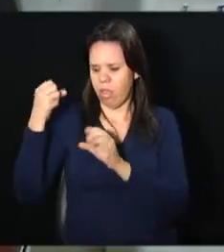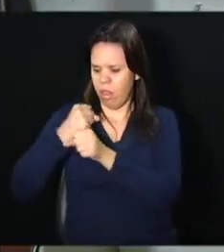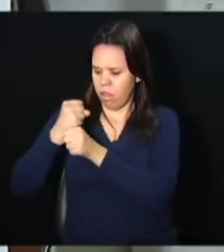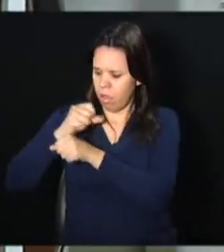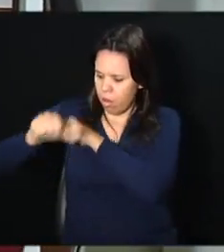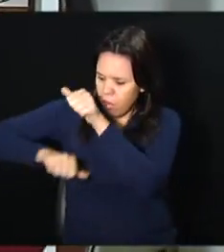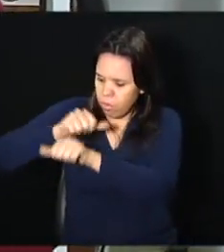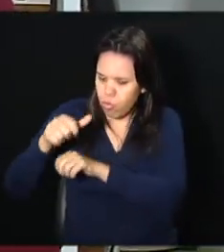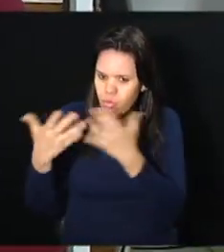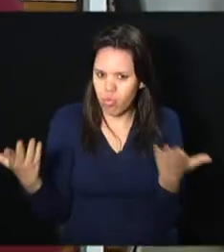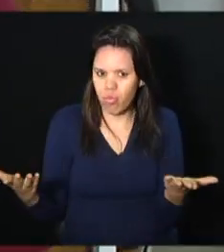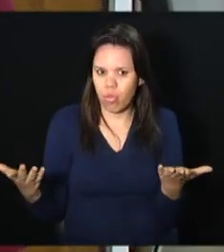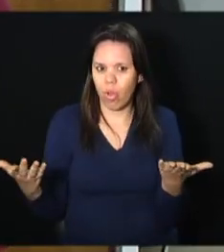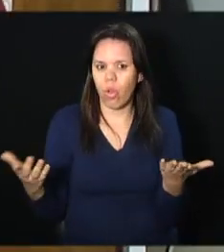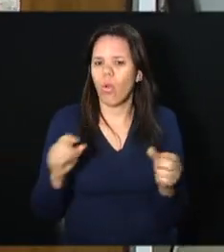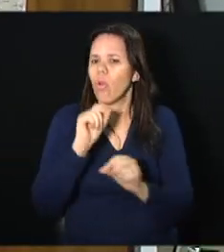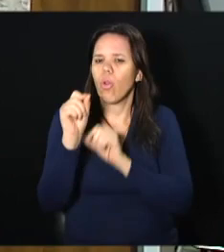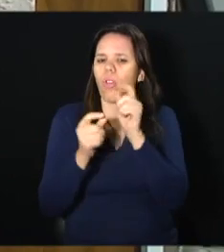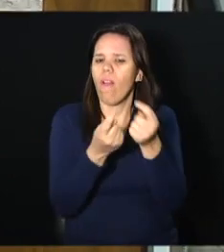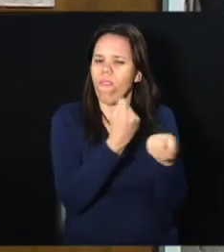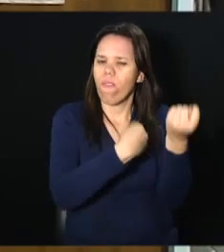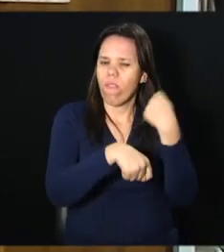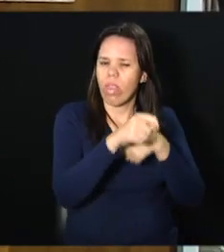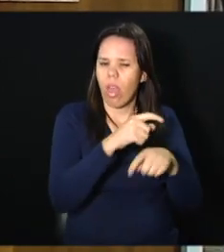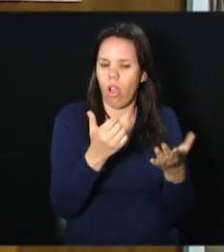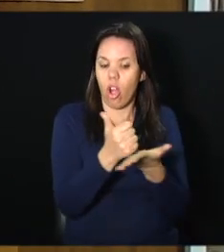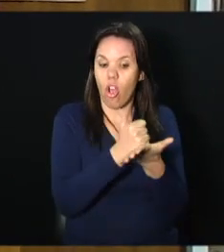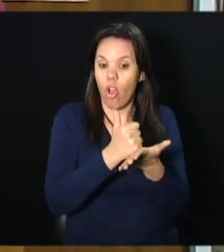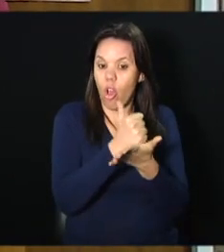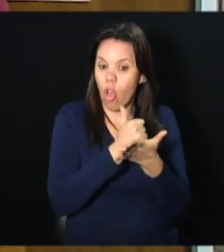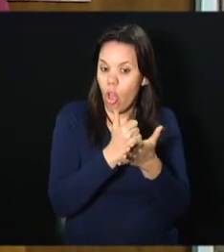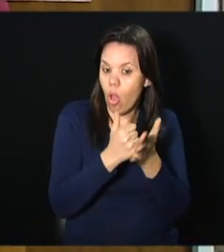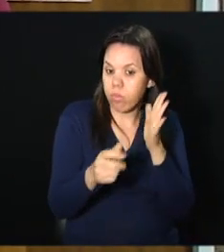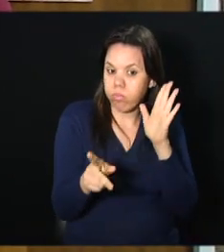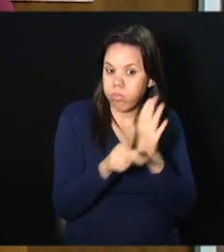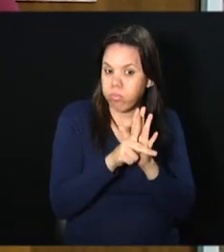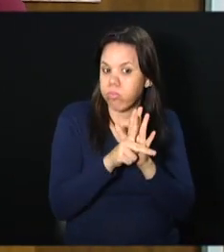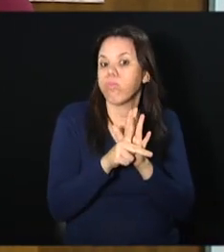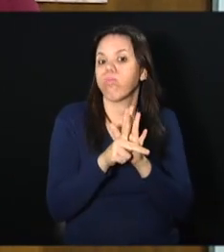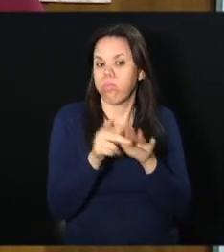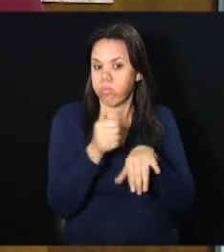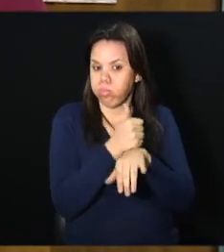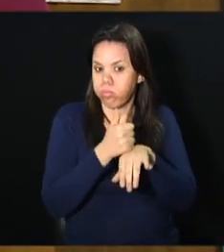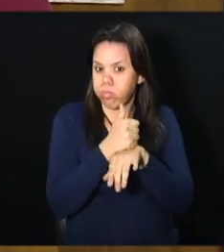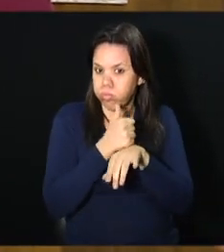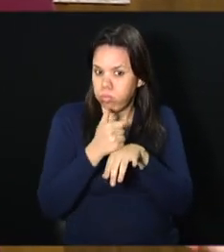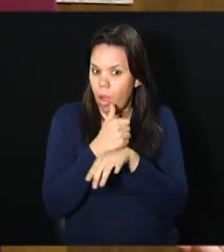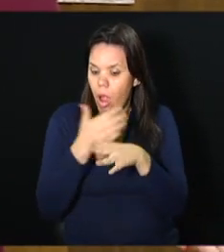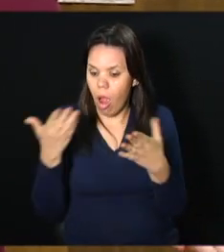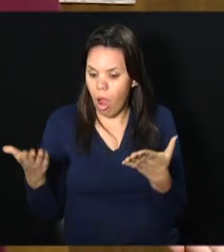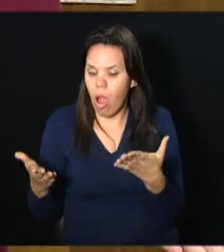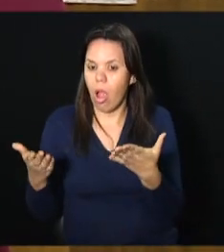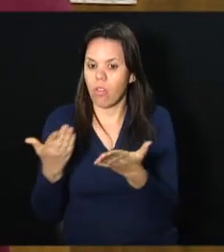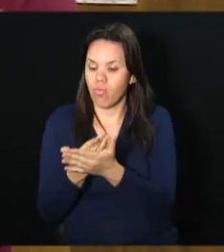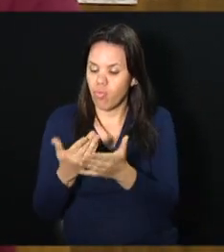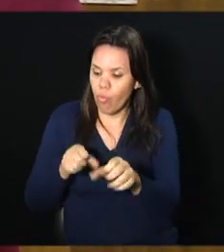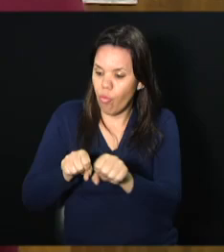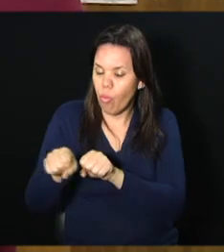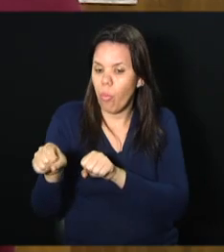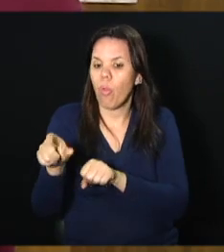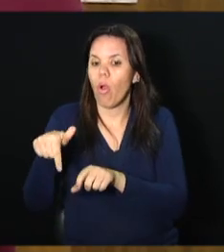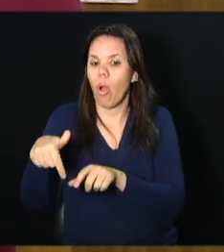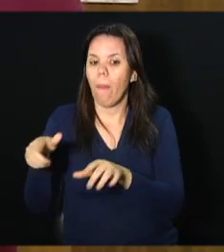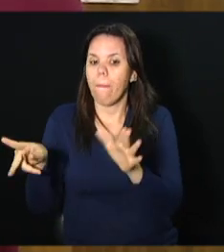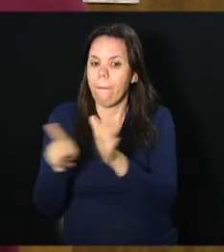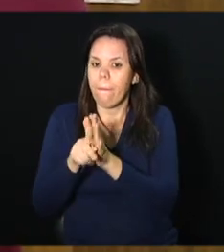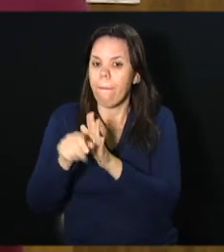totalmente diferente do seu, o farmacêutico. Ele se juntou a uma especialista no segmento e